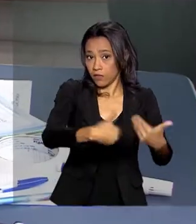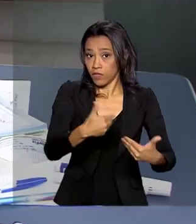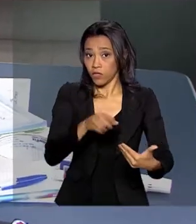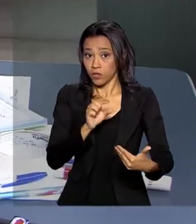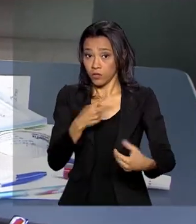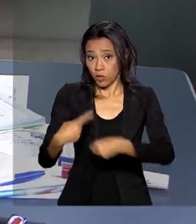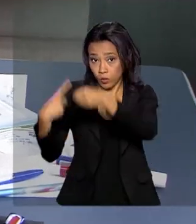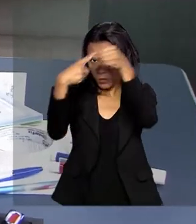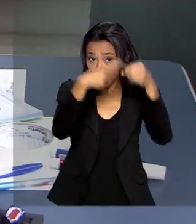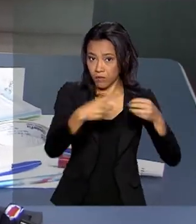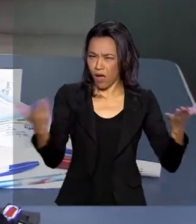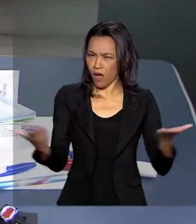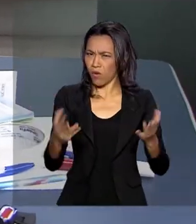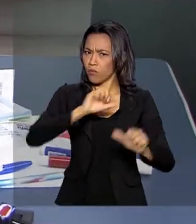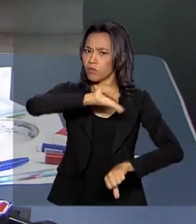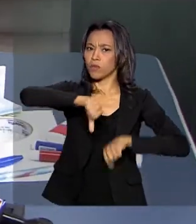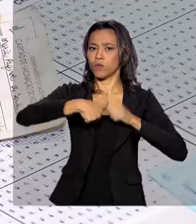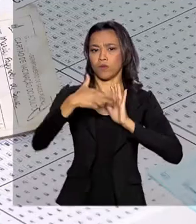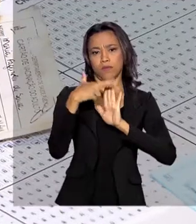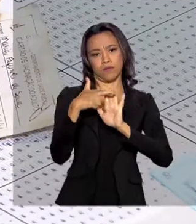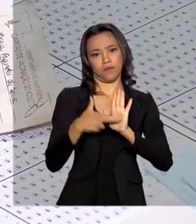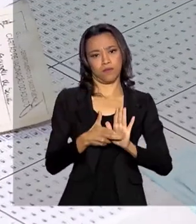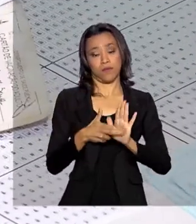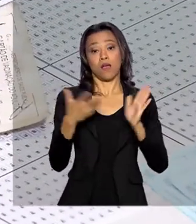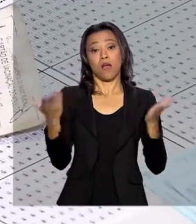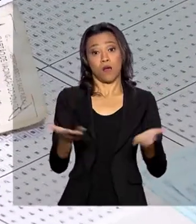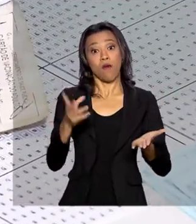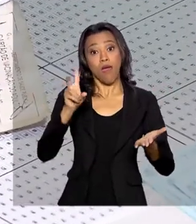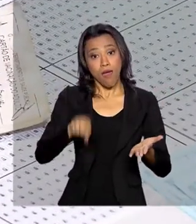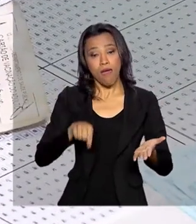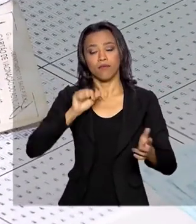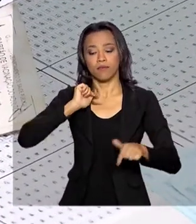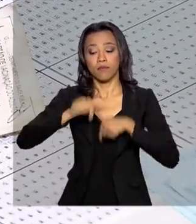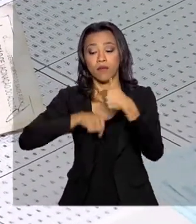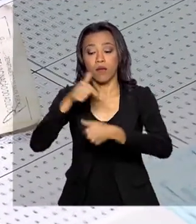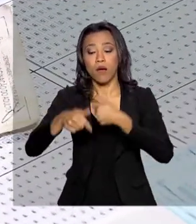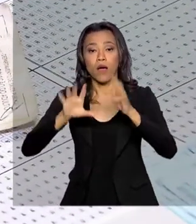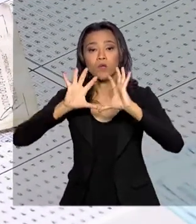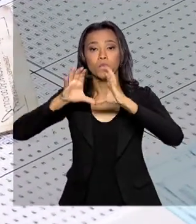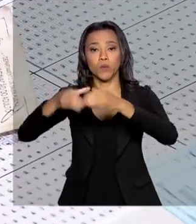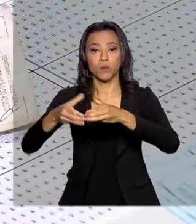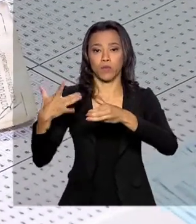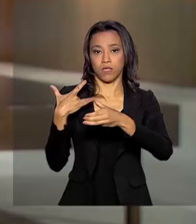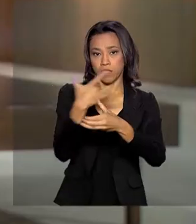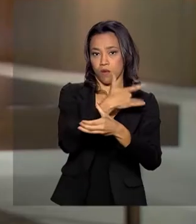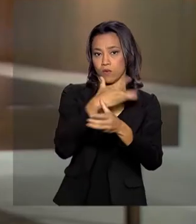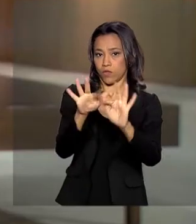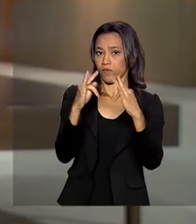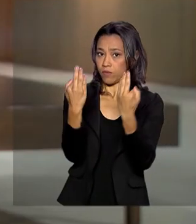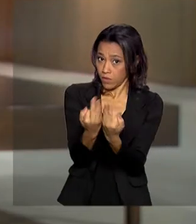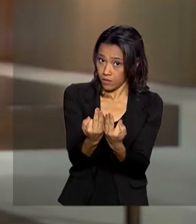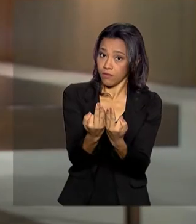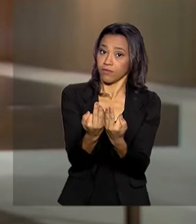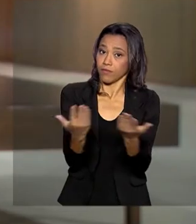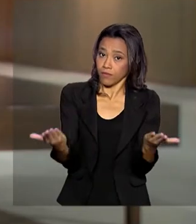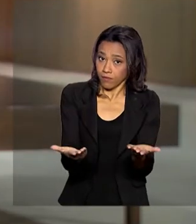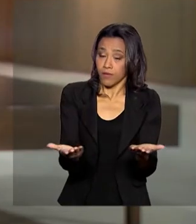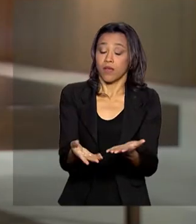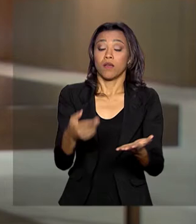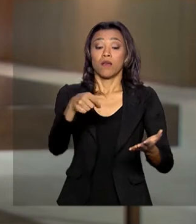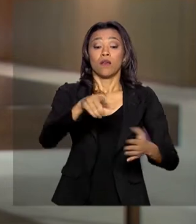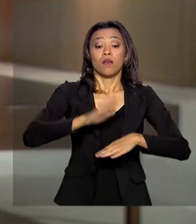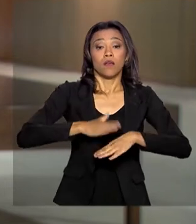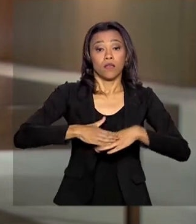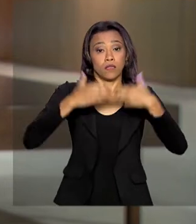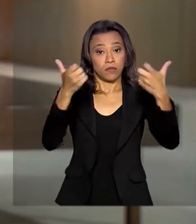Agora, essa distribuição leva em conta o trabalho realizado pelas equipes de saúde da família. Segundo o Ministério da Saúde,